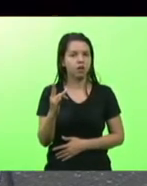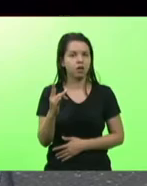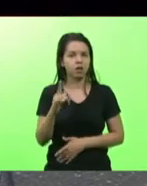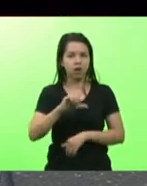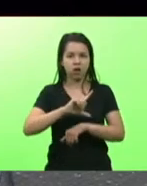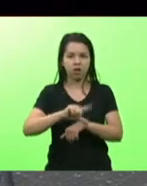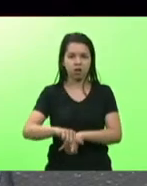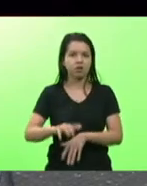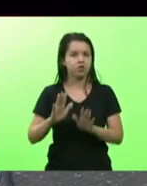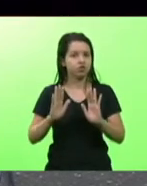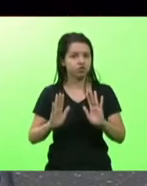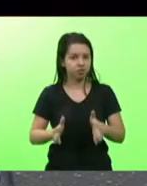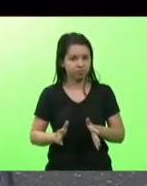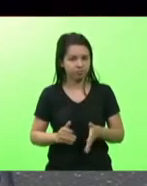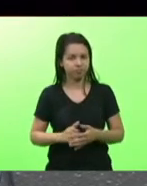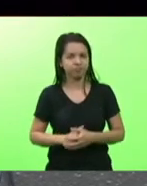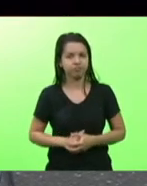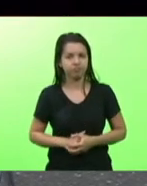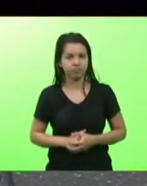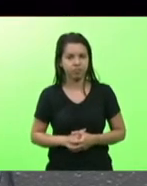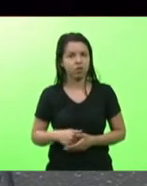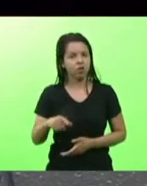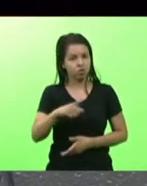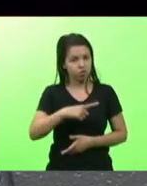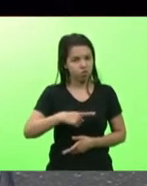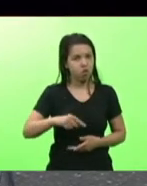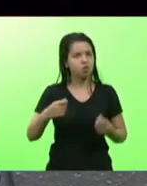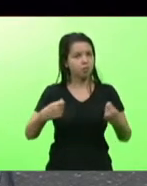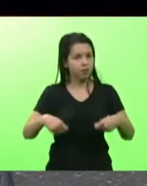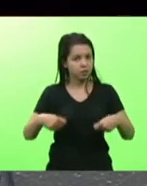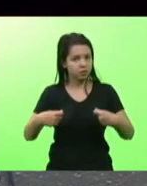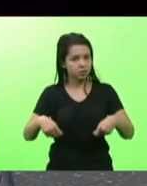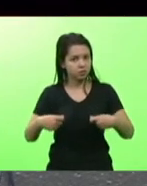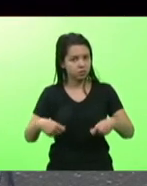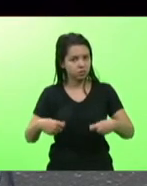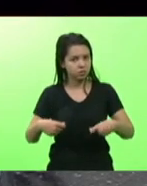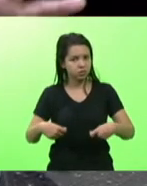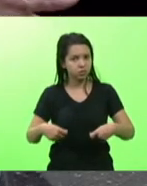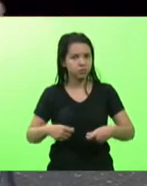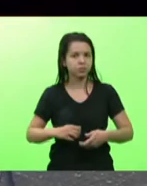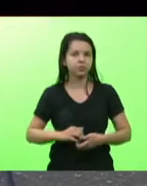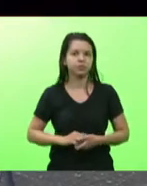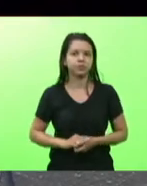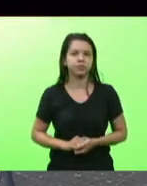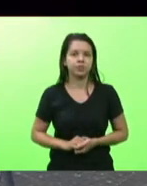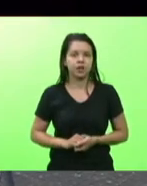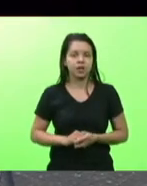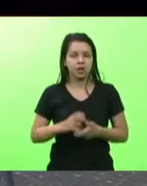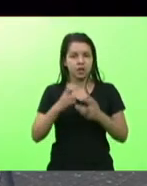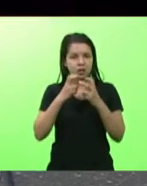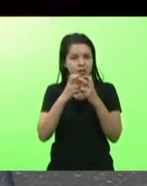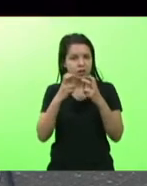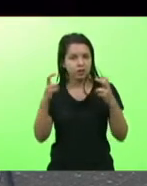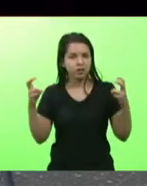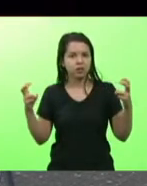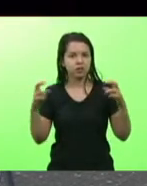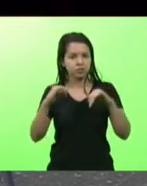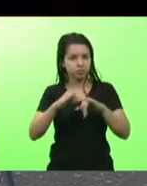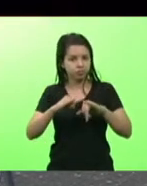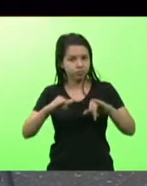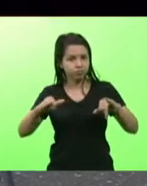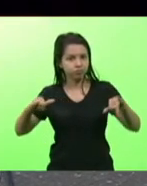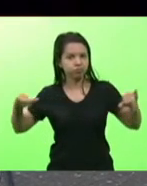nós temos que fazer um um grito falar alto